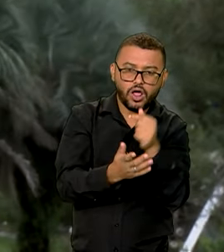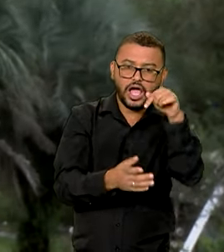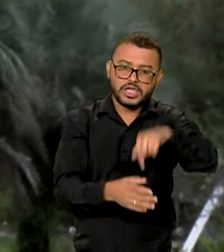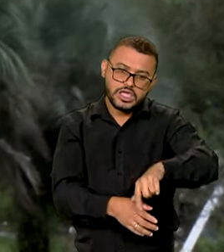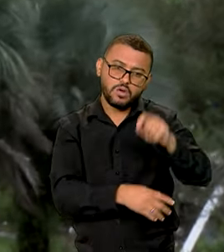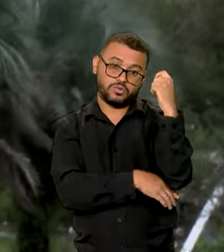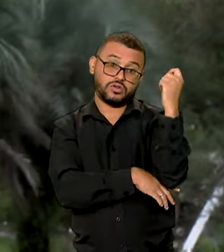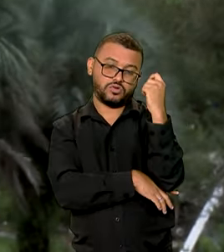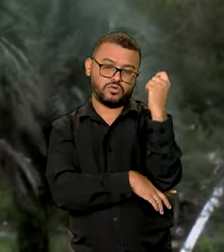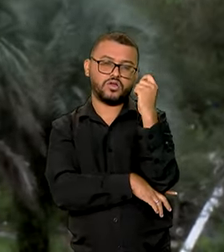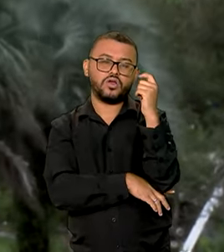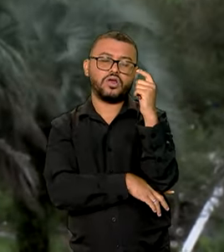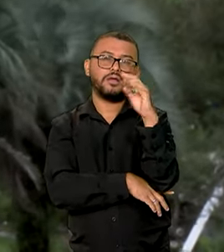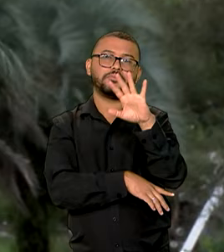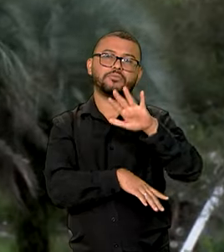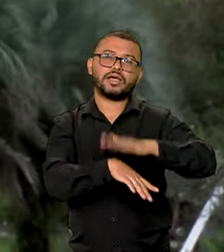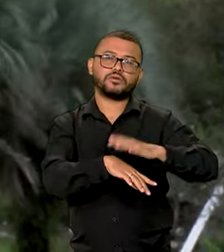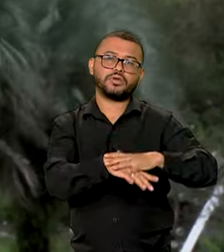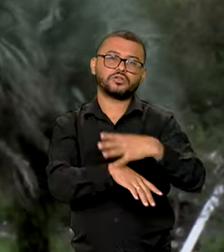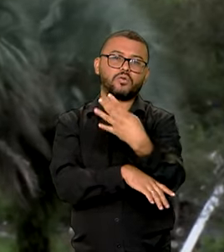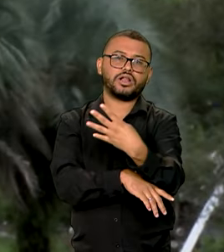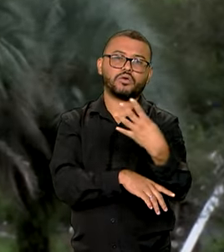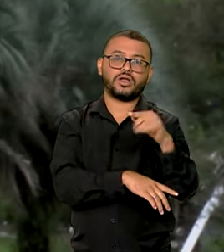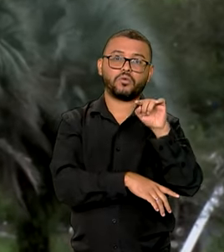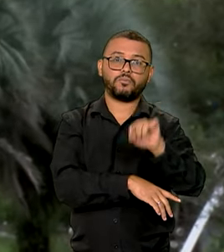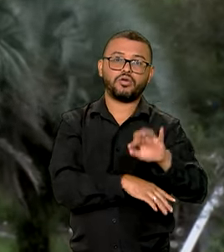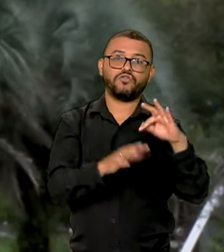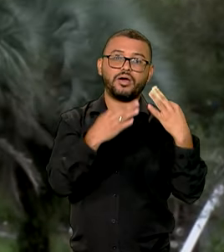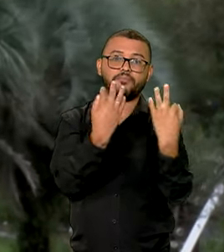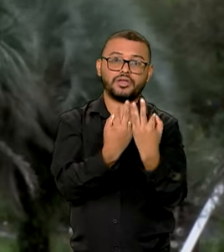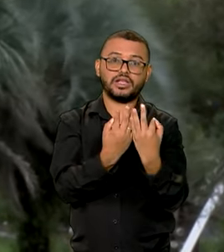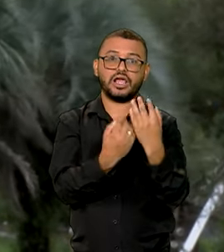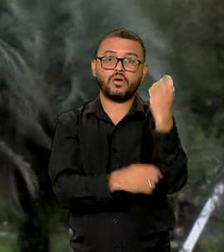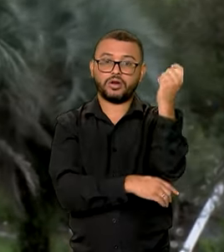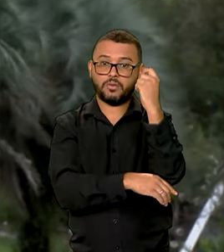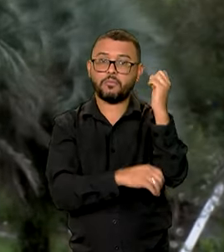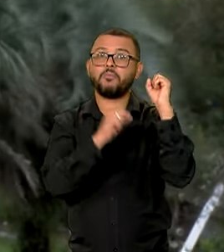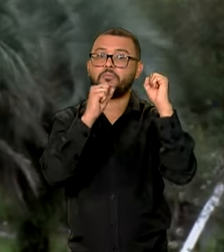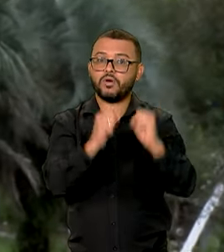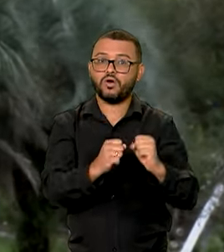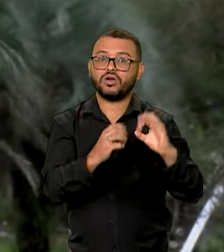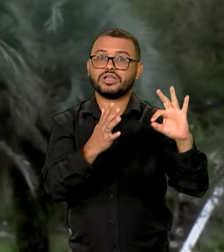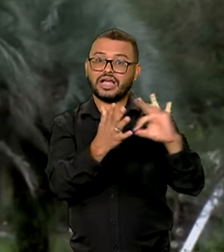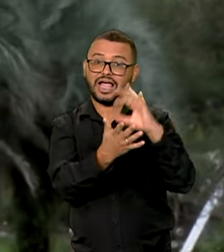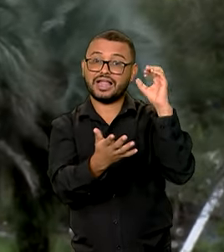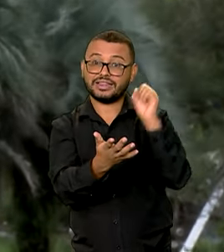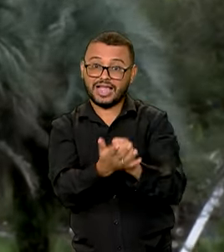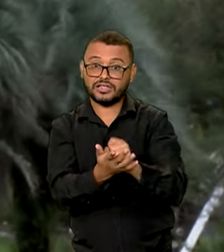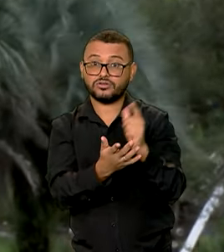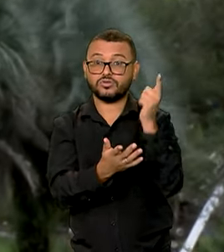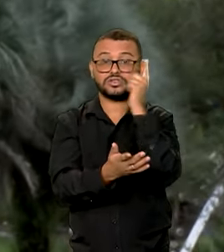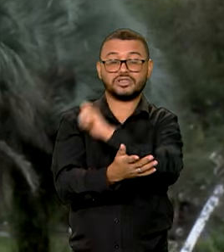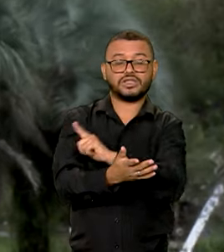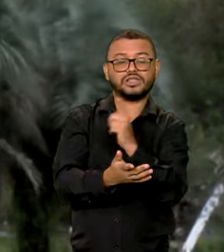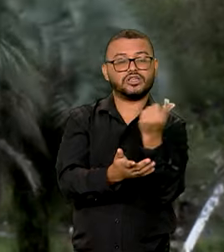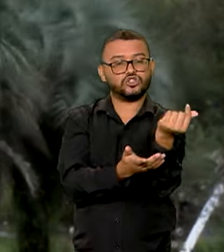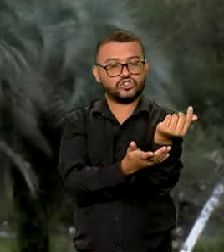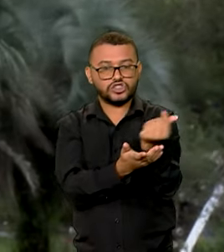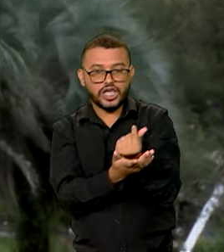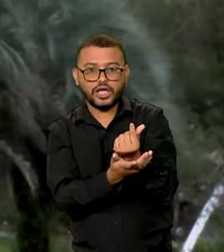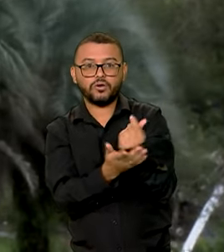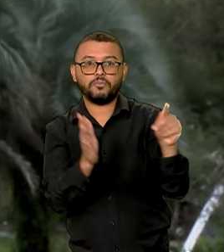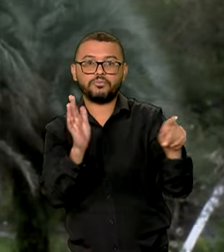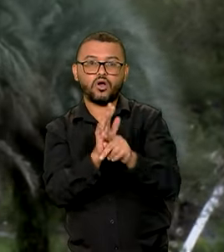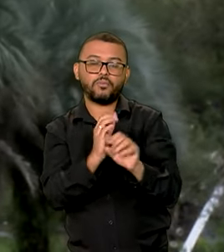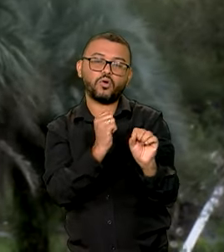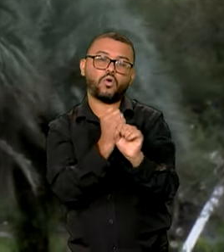no Rio Grande do Sul, mais de 44 mil famílias já podem confirmar o cadastro para receber o pagamento do auxílio